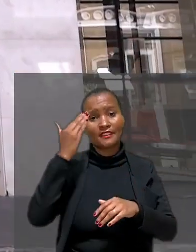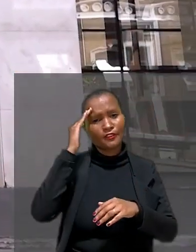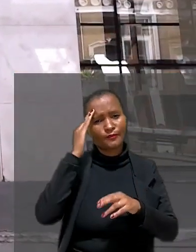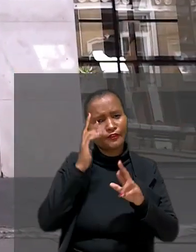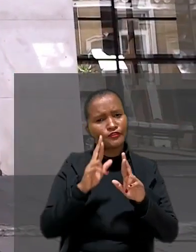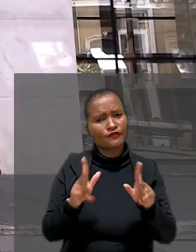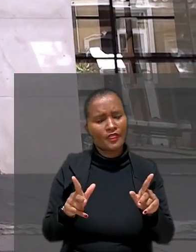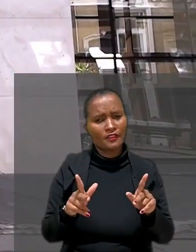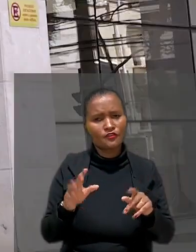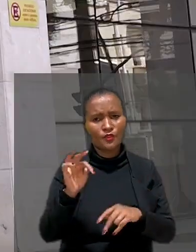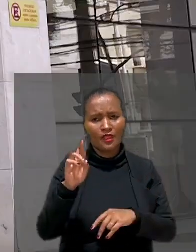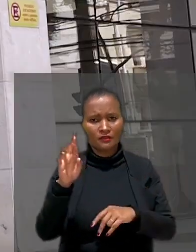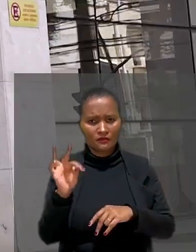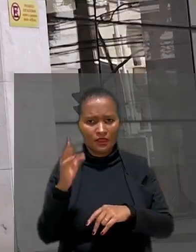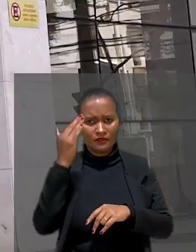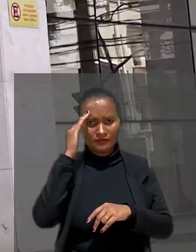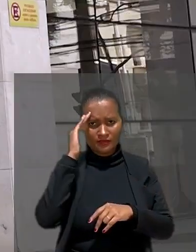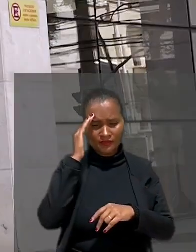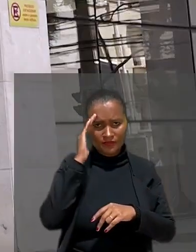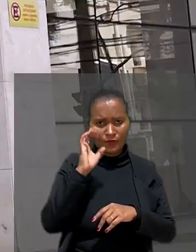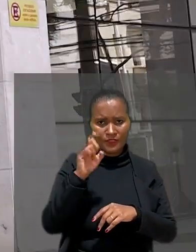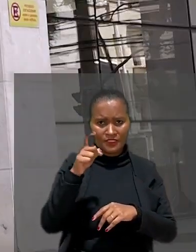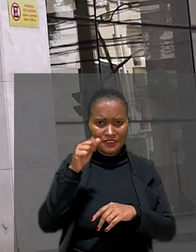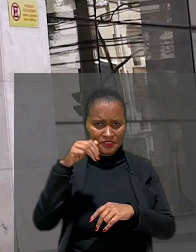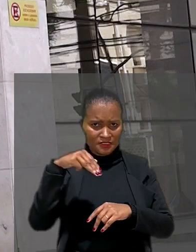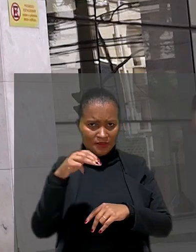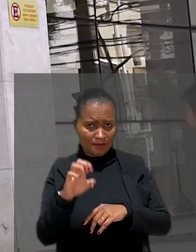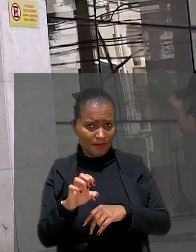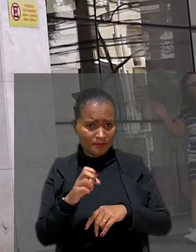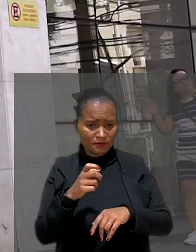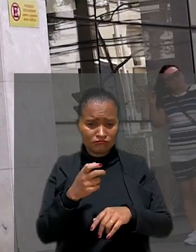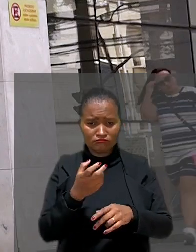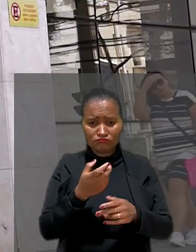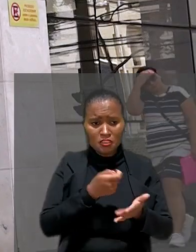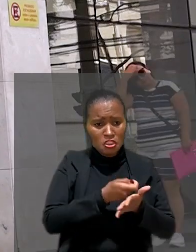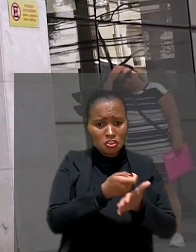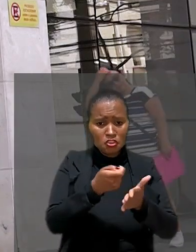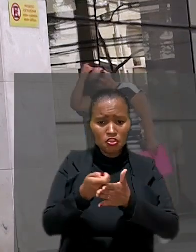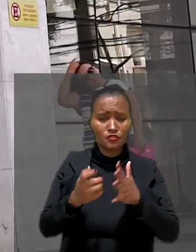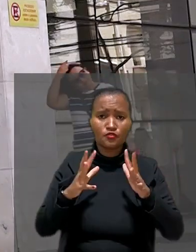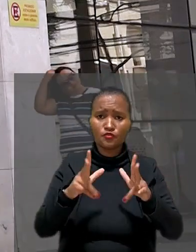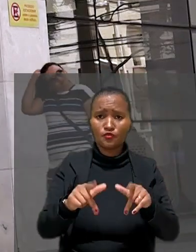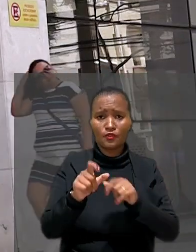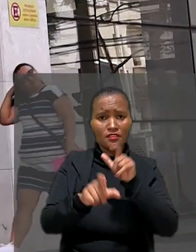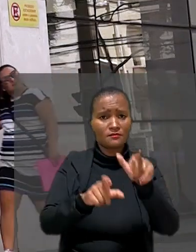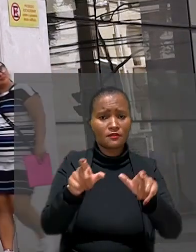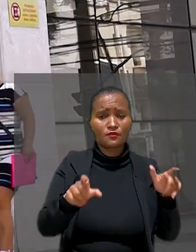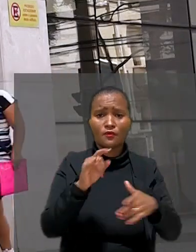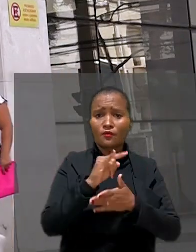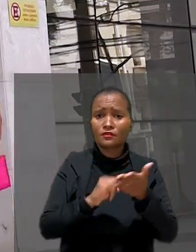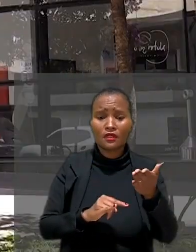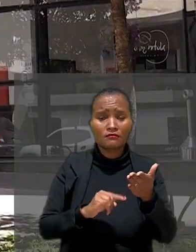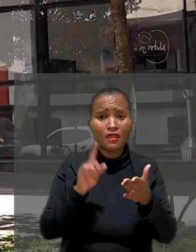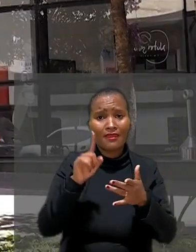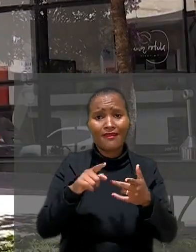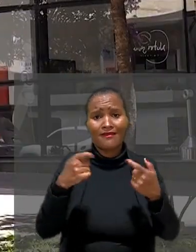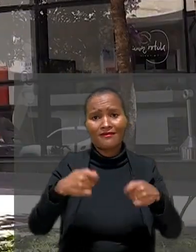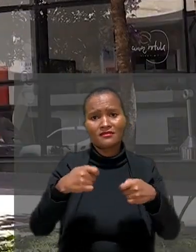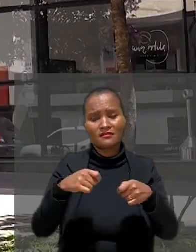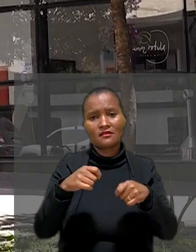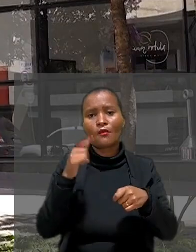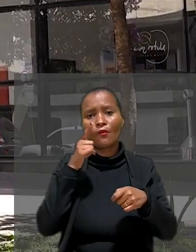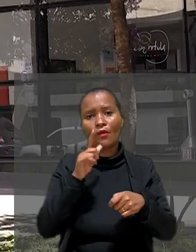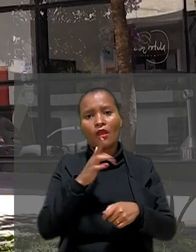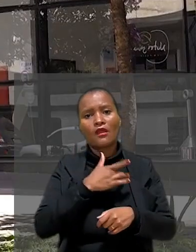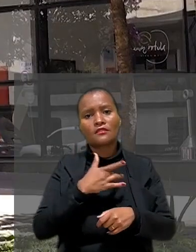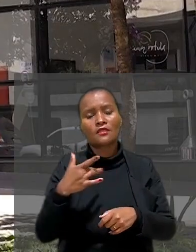o entendimento foi outro. O Tribunal Regional considerou que os exames eram exigidos de todas as pessoas contratadas e que isso era